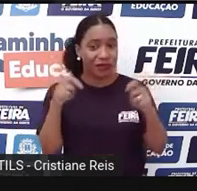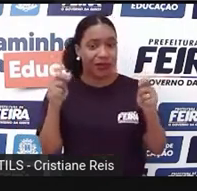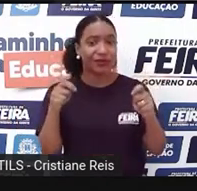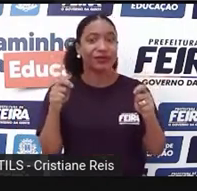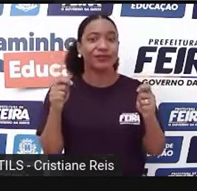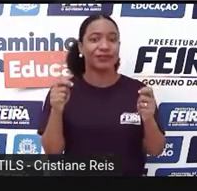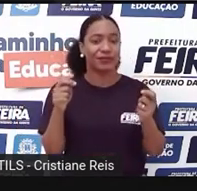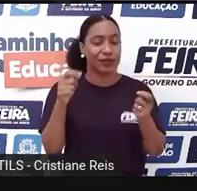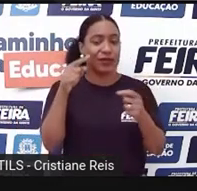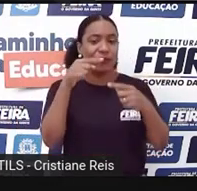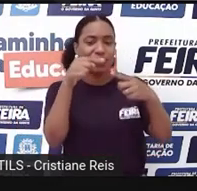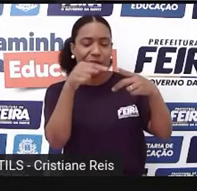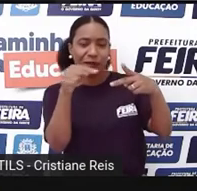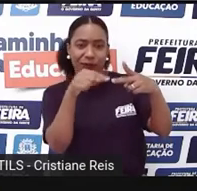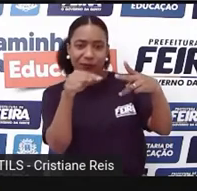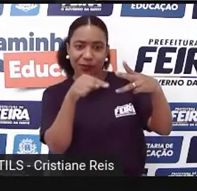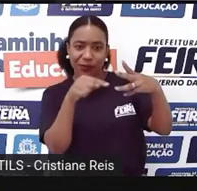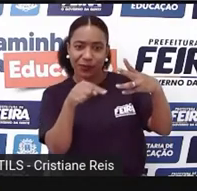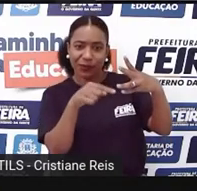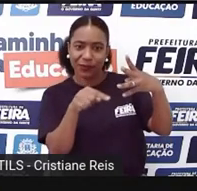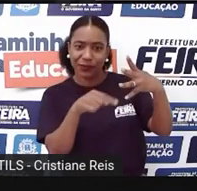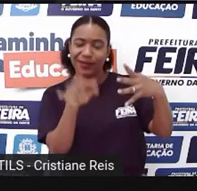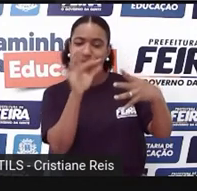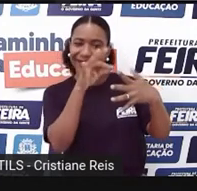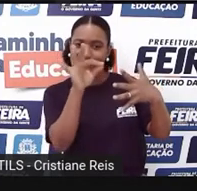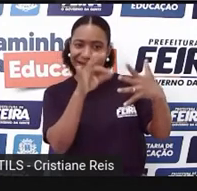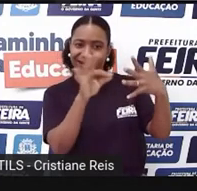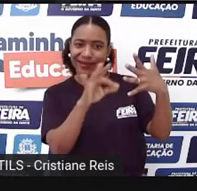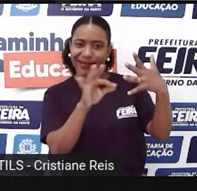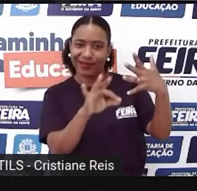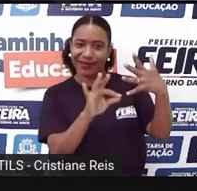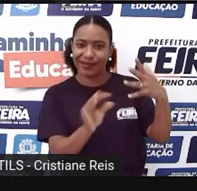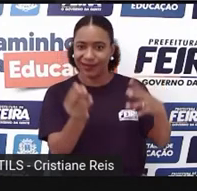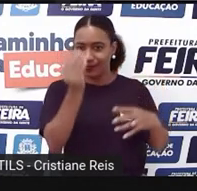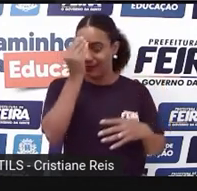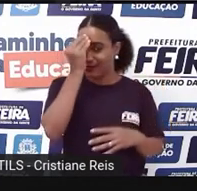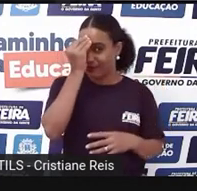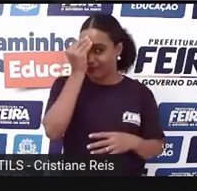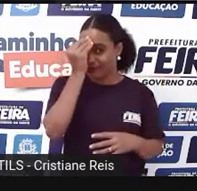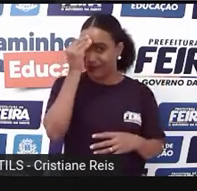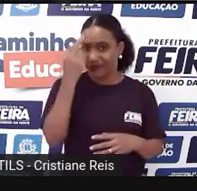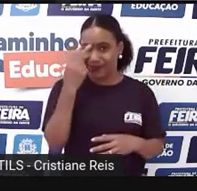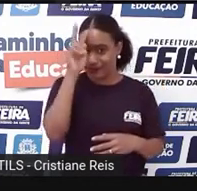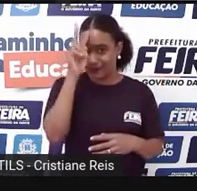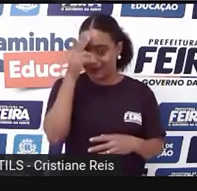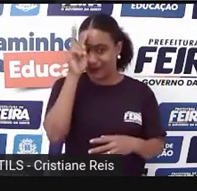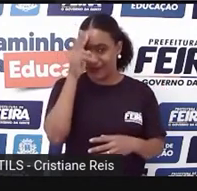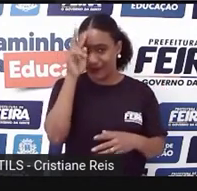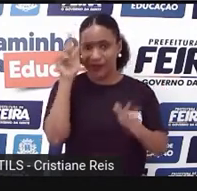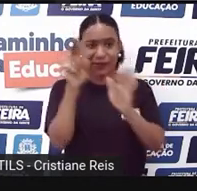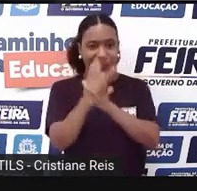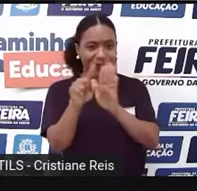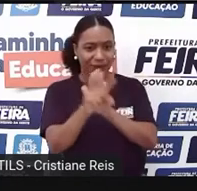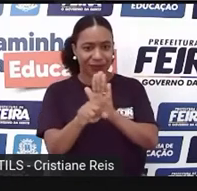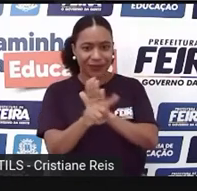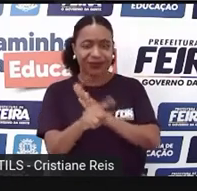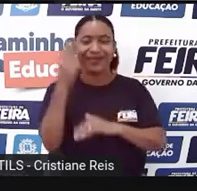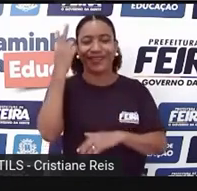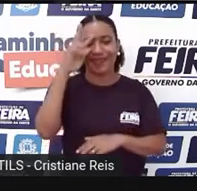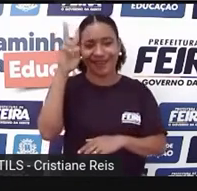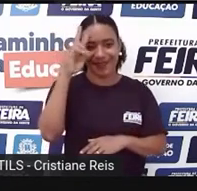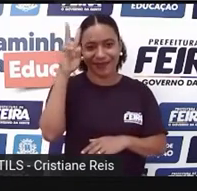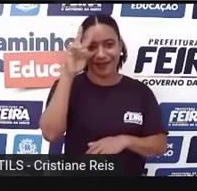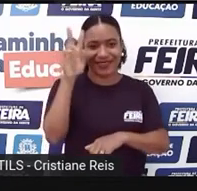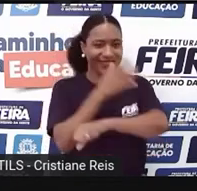Exeguir As respostas E revisar Novamente A história E as perguntinhas Sobre